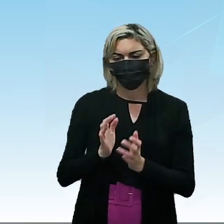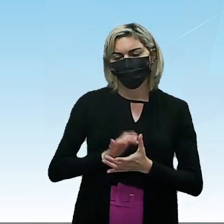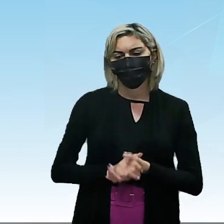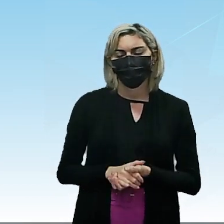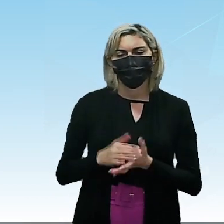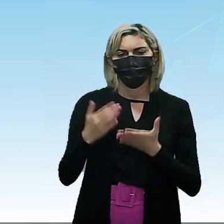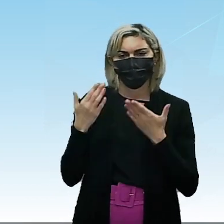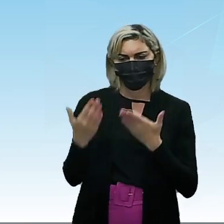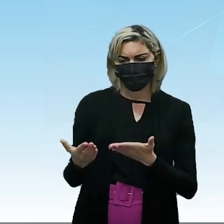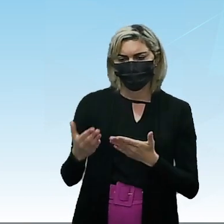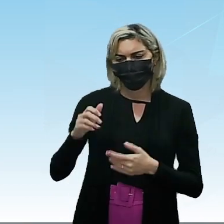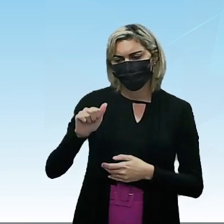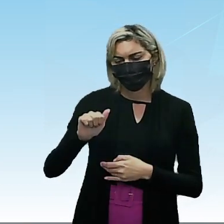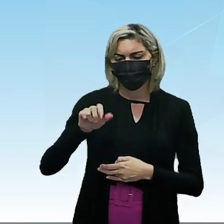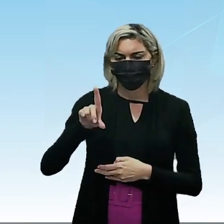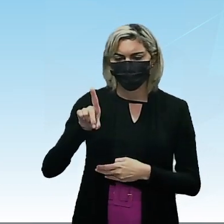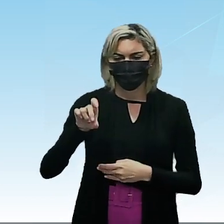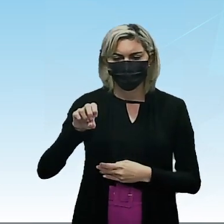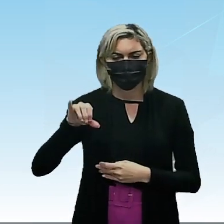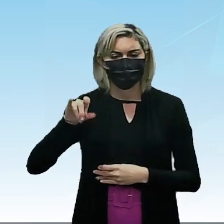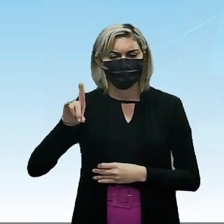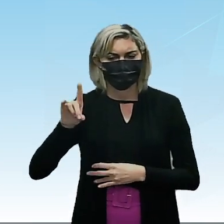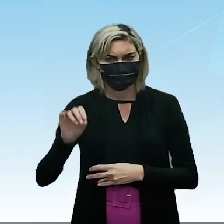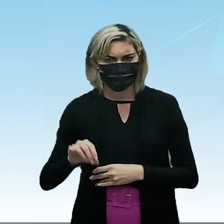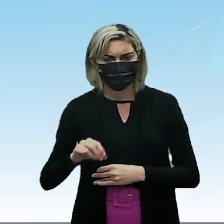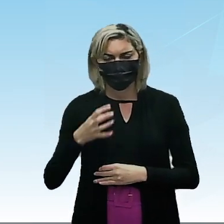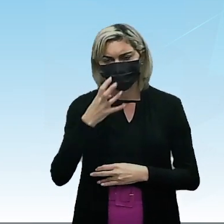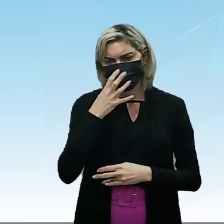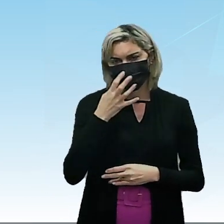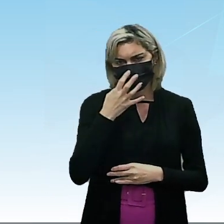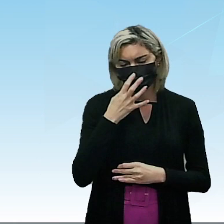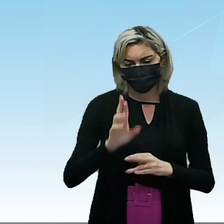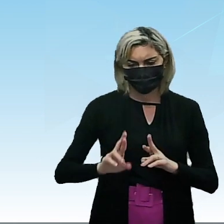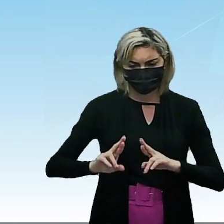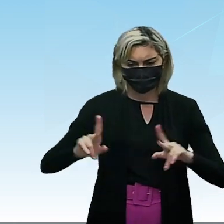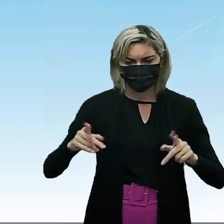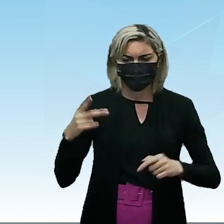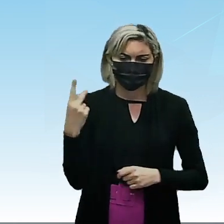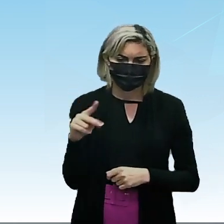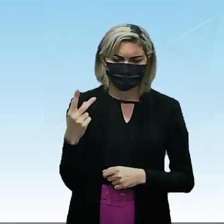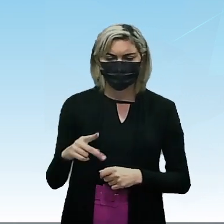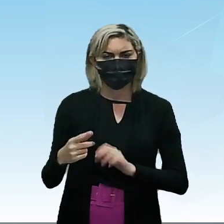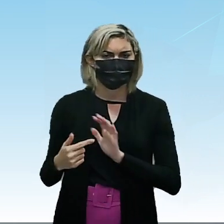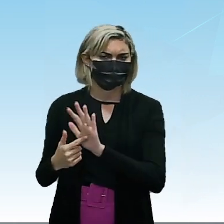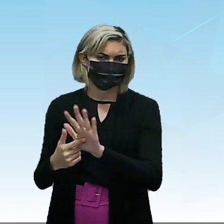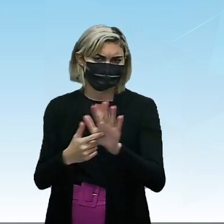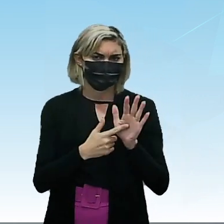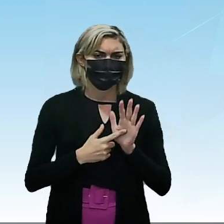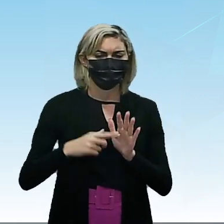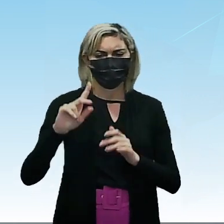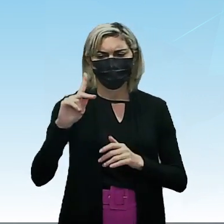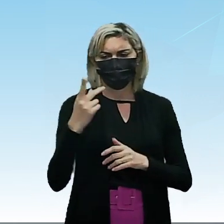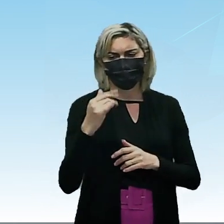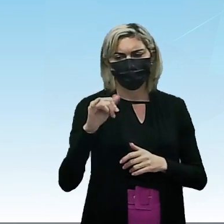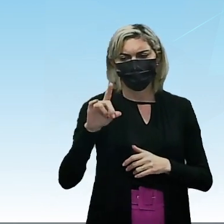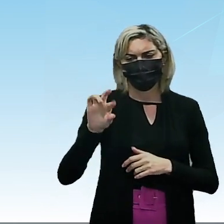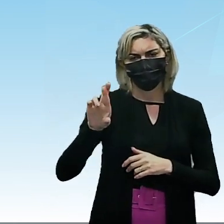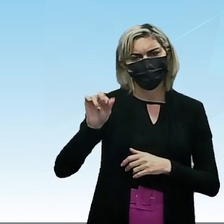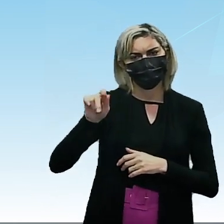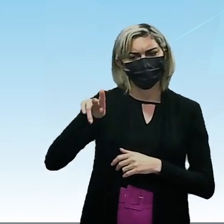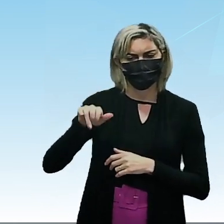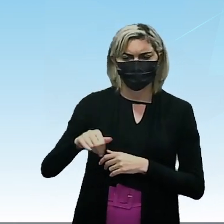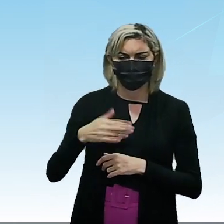é o aldeído. Observe que a diferença dele é a presença do hidrogênio no lugar do carbono.